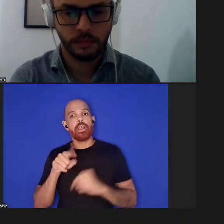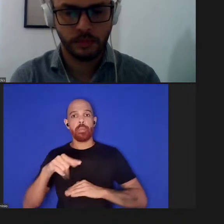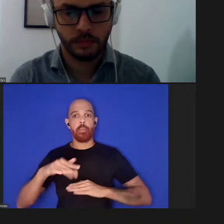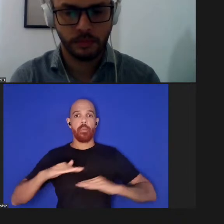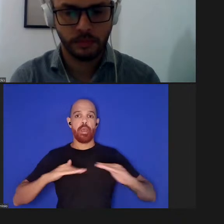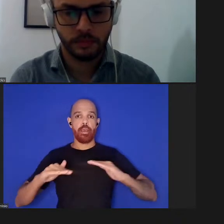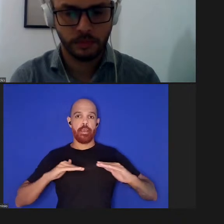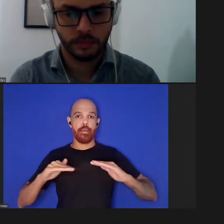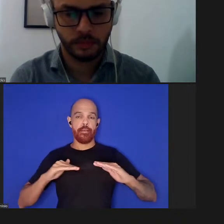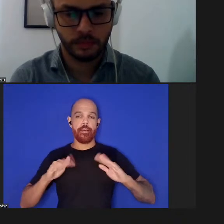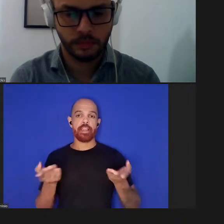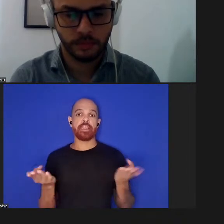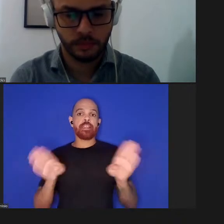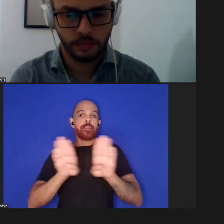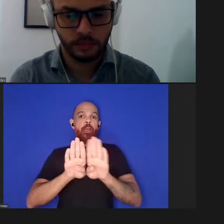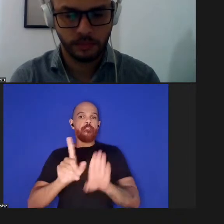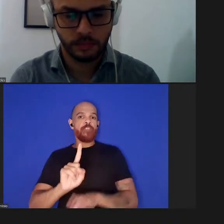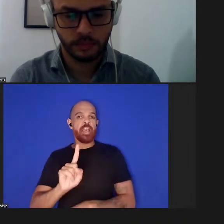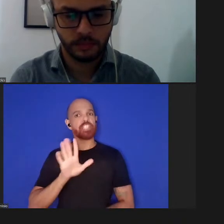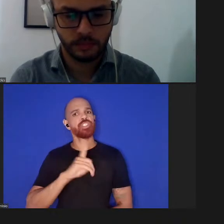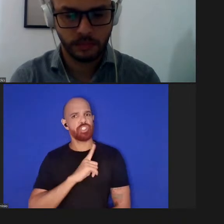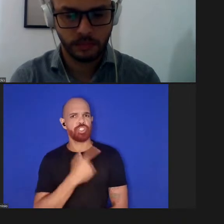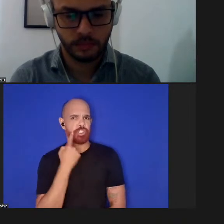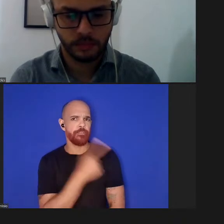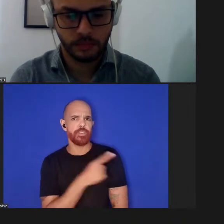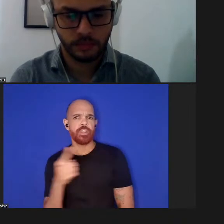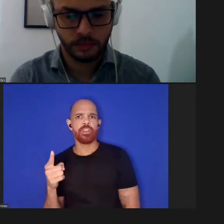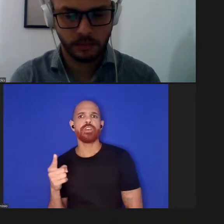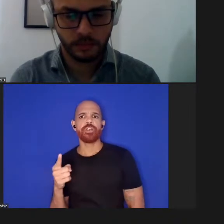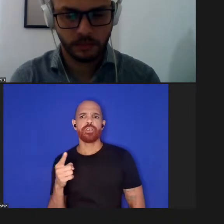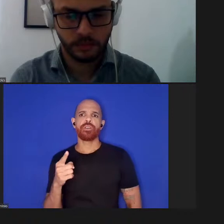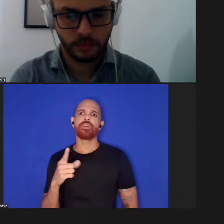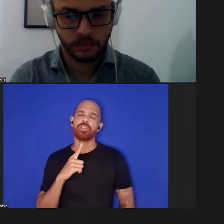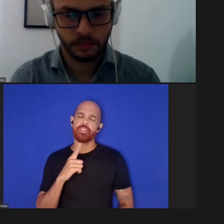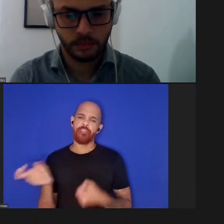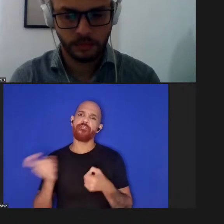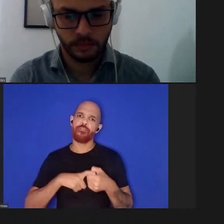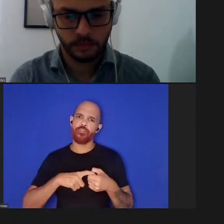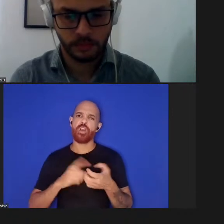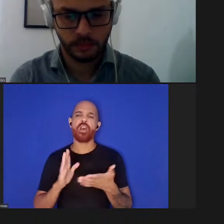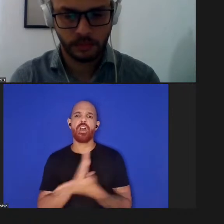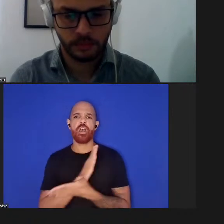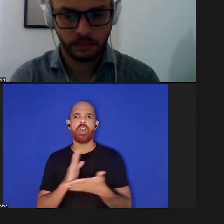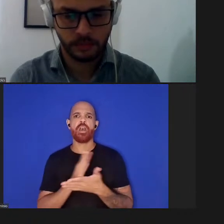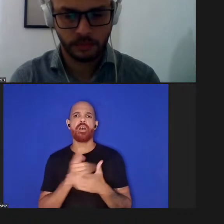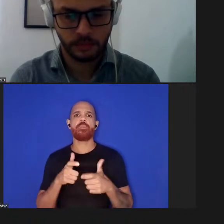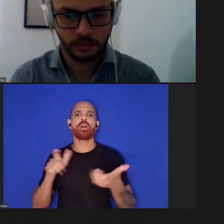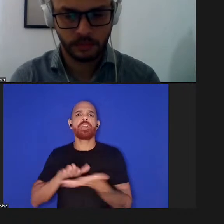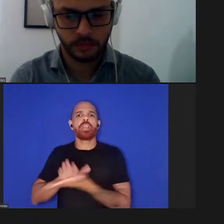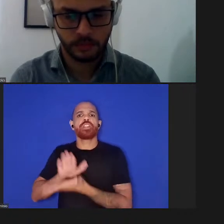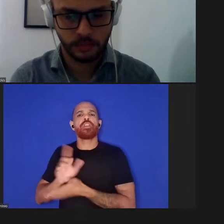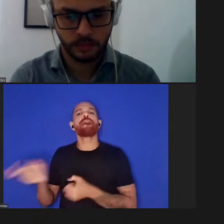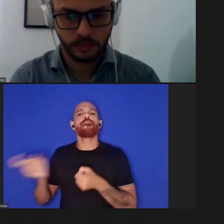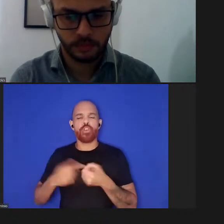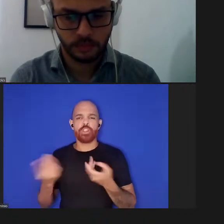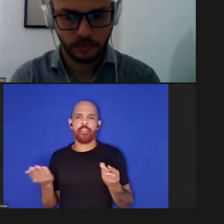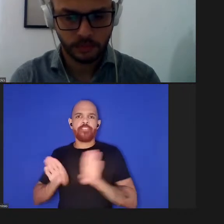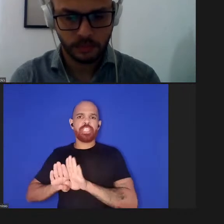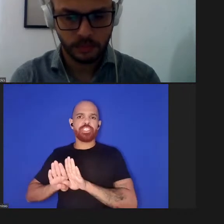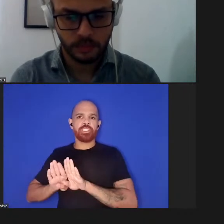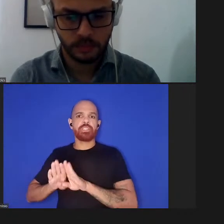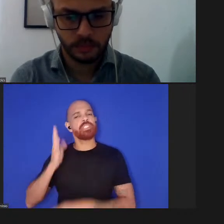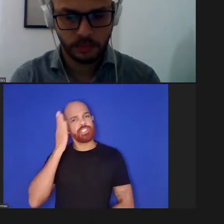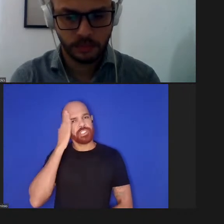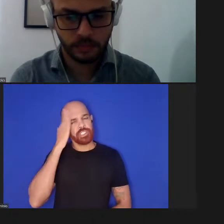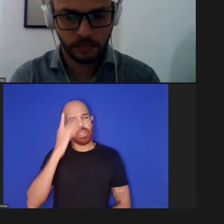se fecha apesar da gente já ter visto a gente já viu que já voltaram muitos editores já voltaram a se fechar a gente sabe que existe um